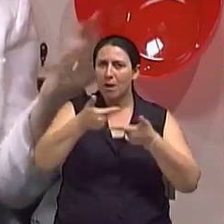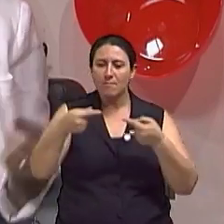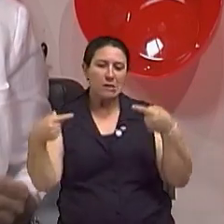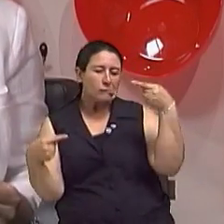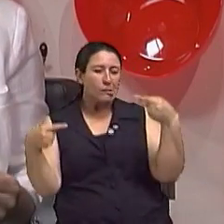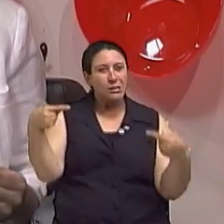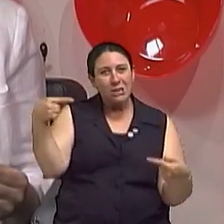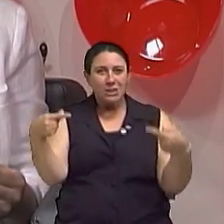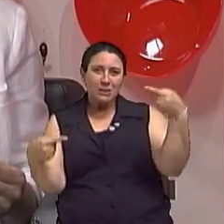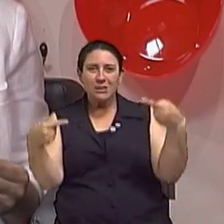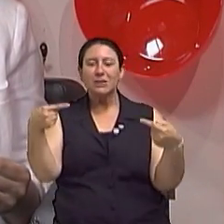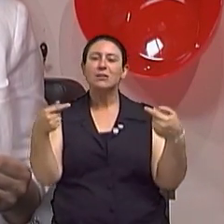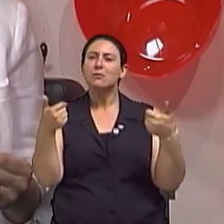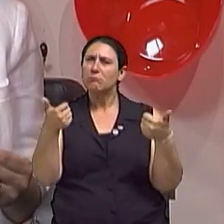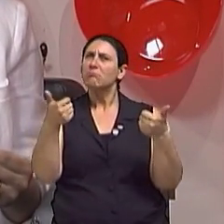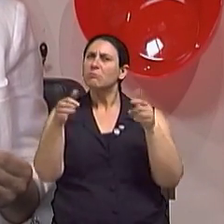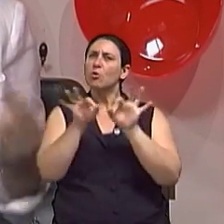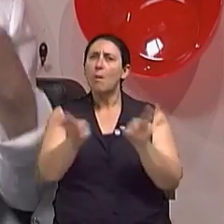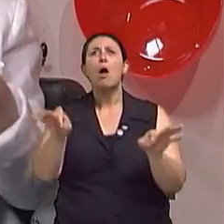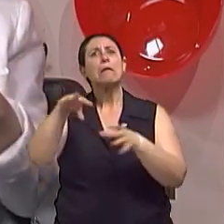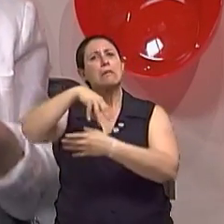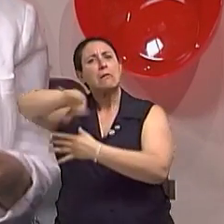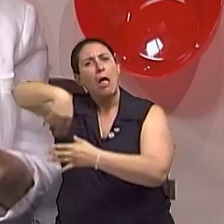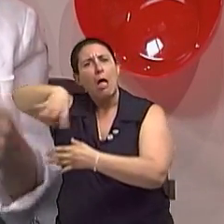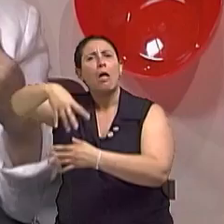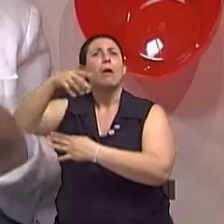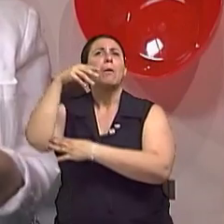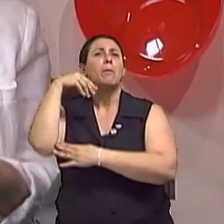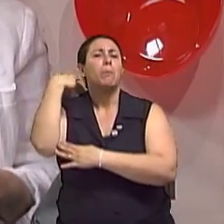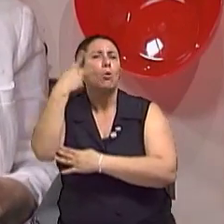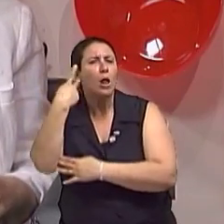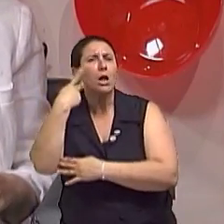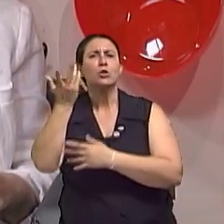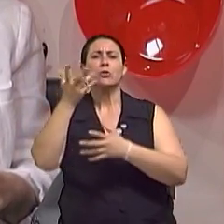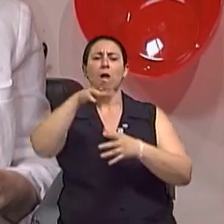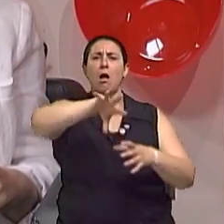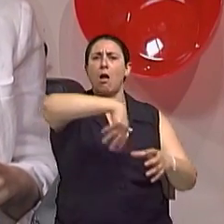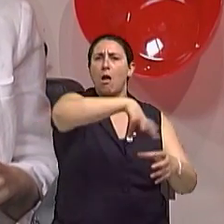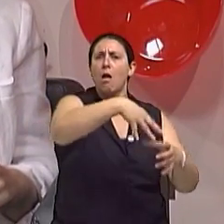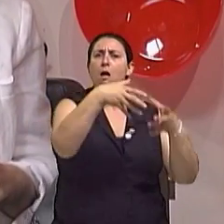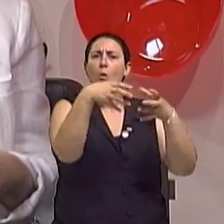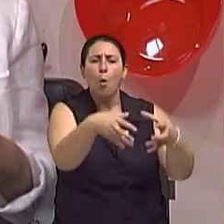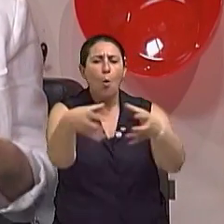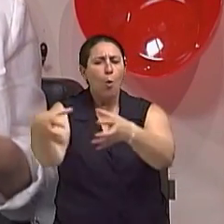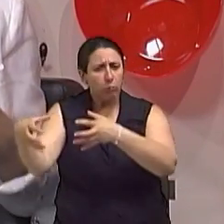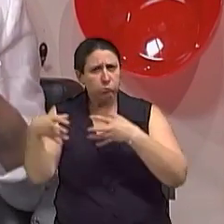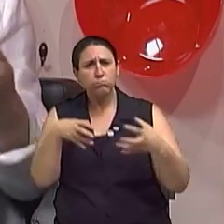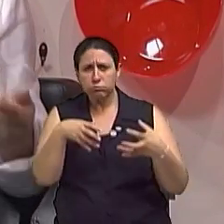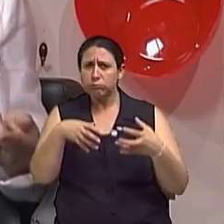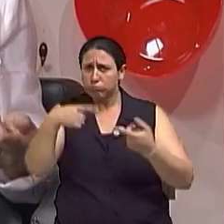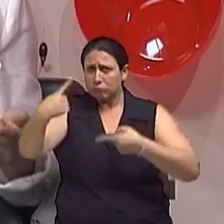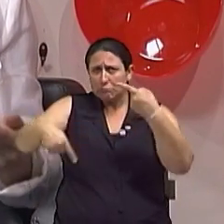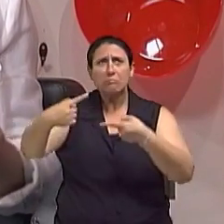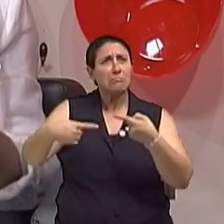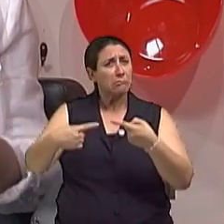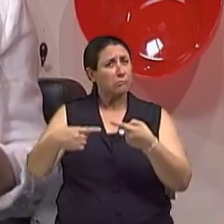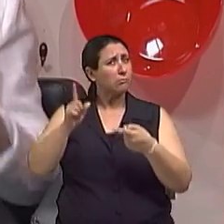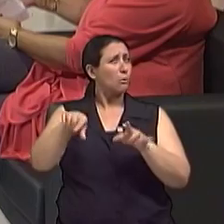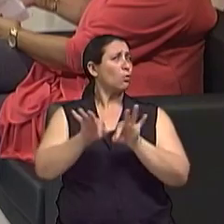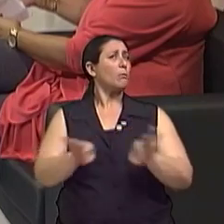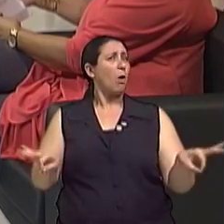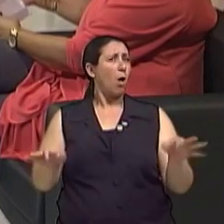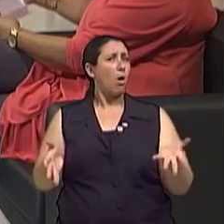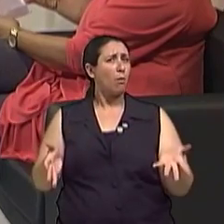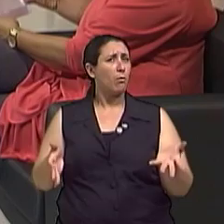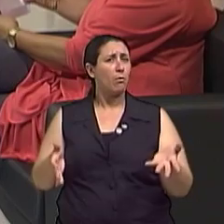ambientes públicos, na política. Exato. Da sua forma e do seu jeito de ser. Então, claro que a gente assusta porque